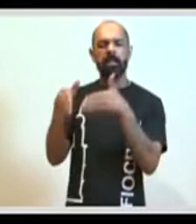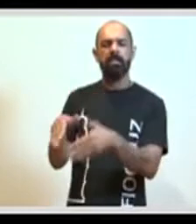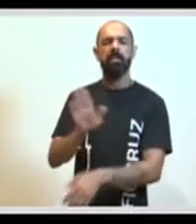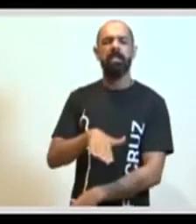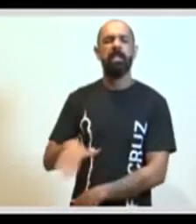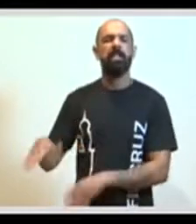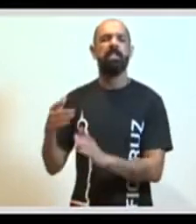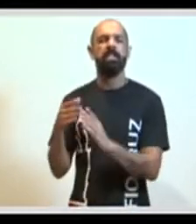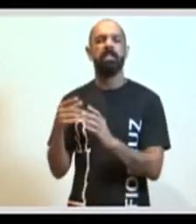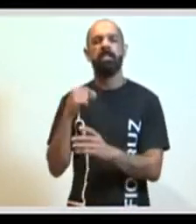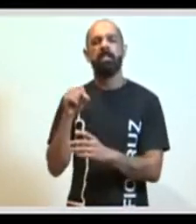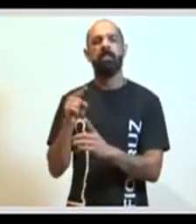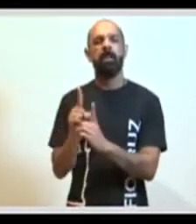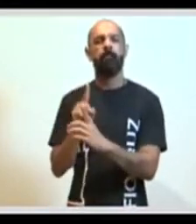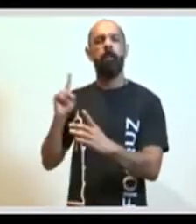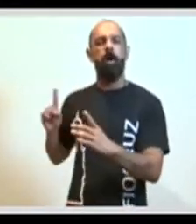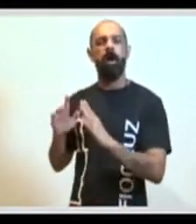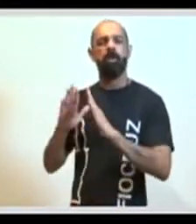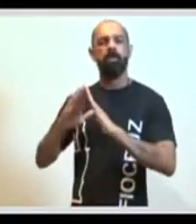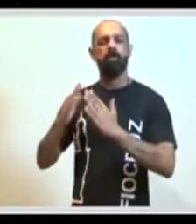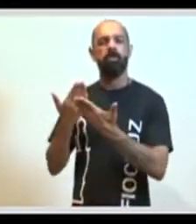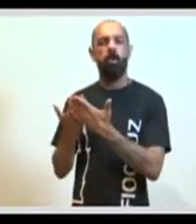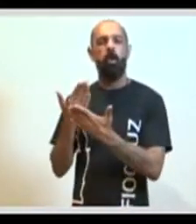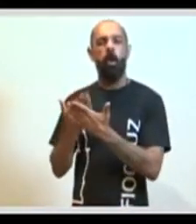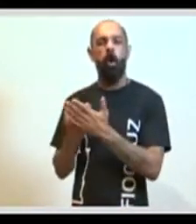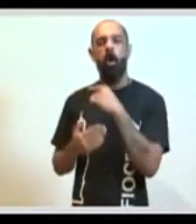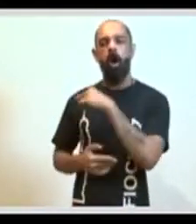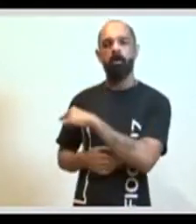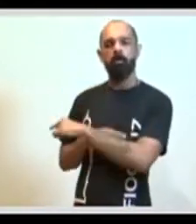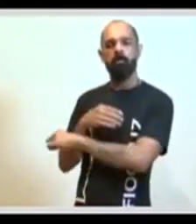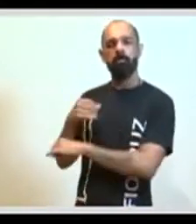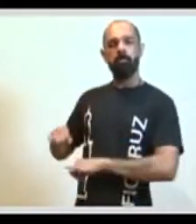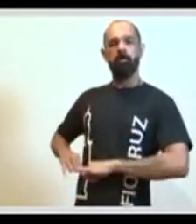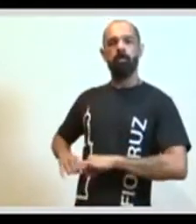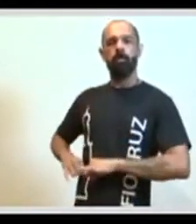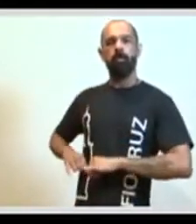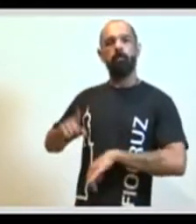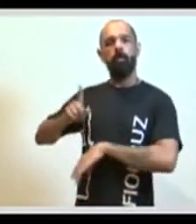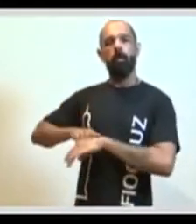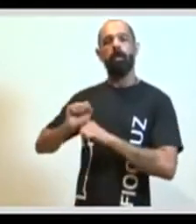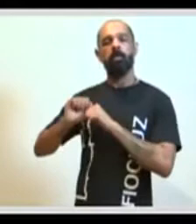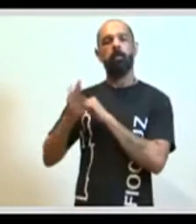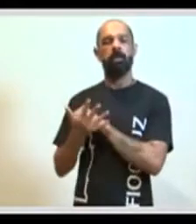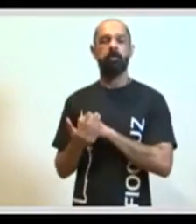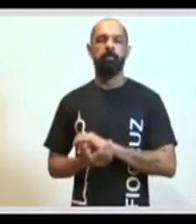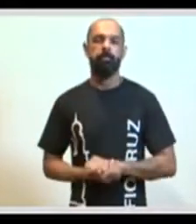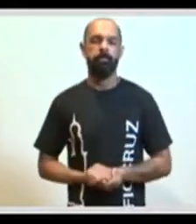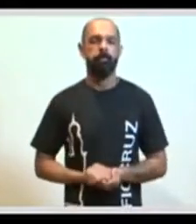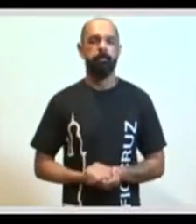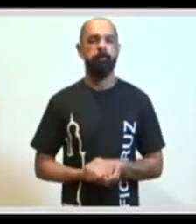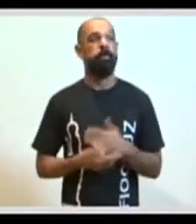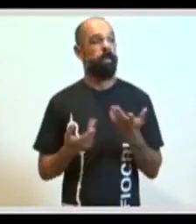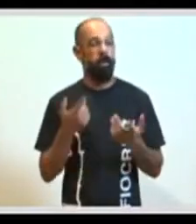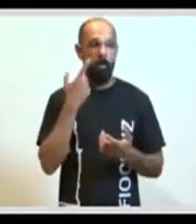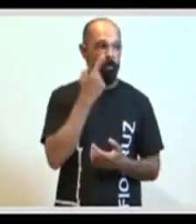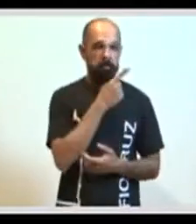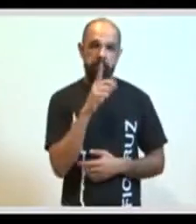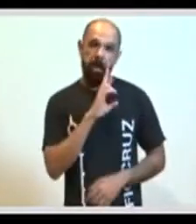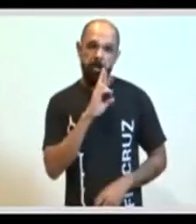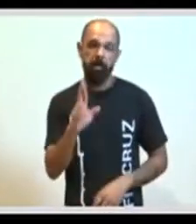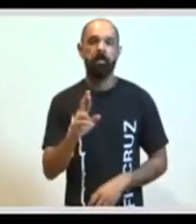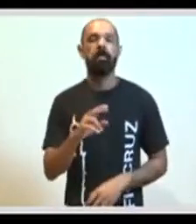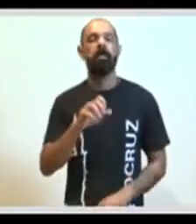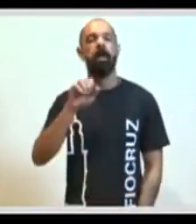fora da escola e maiores vítimas dessa pandemia. E aí, eu aproveito, para quem quiser responder essa pergunta,